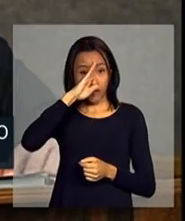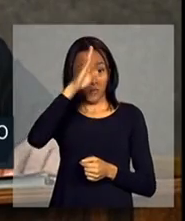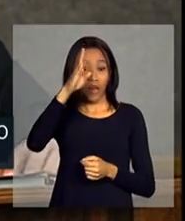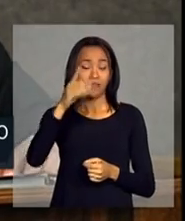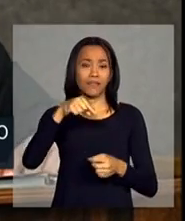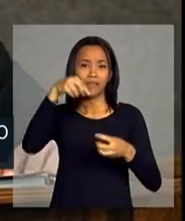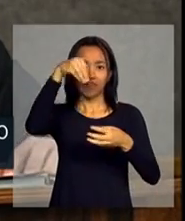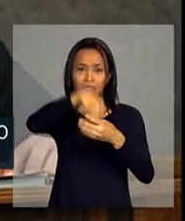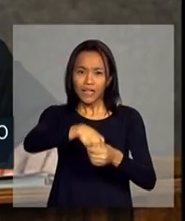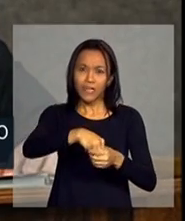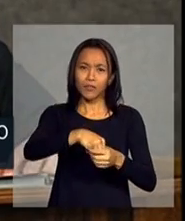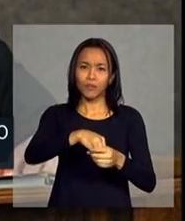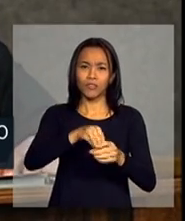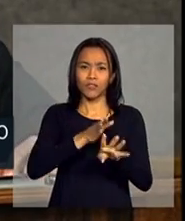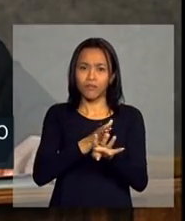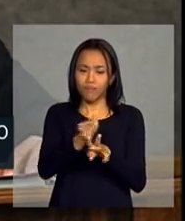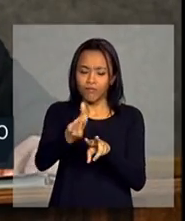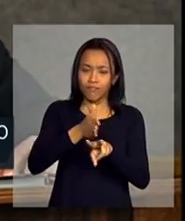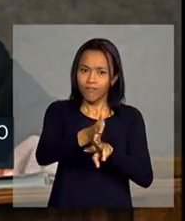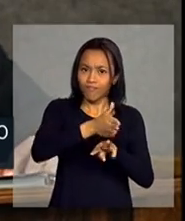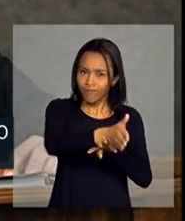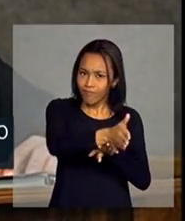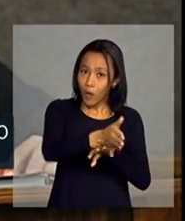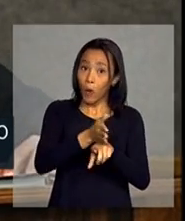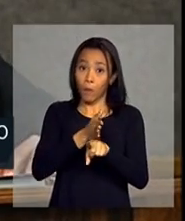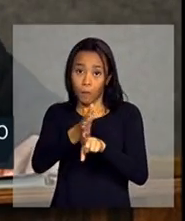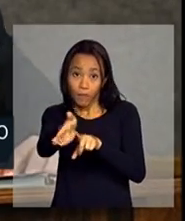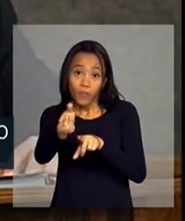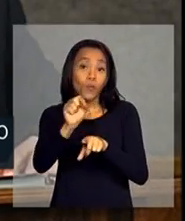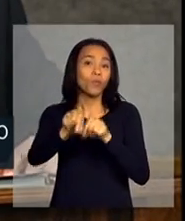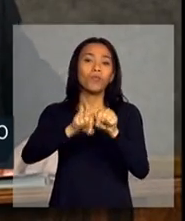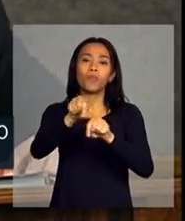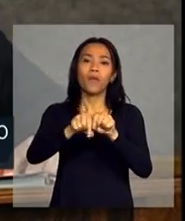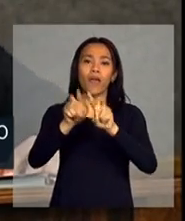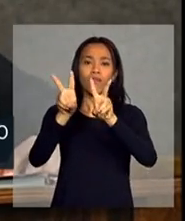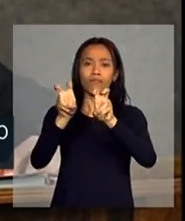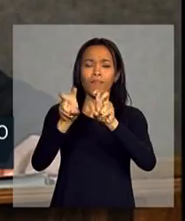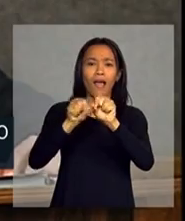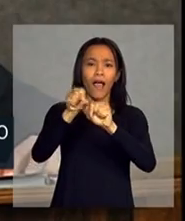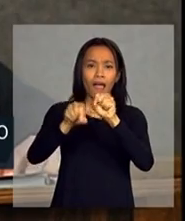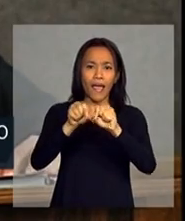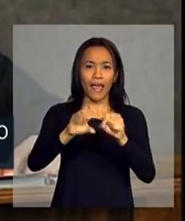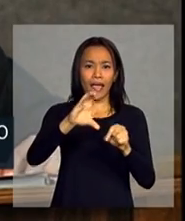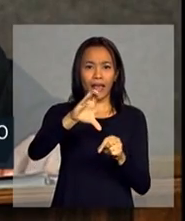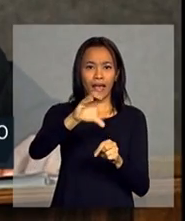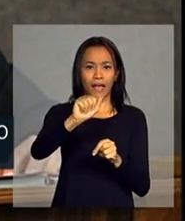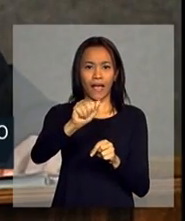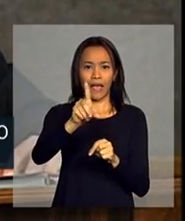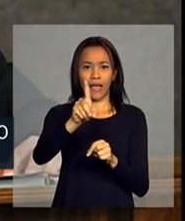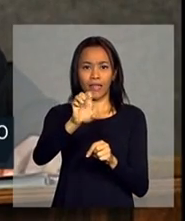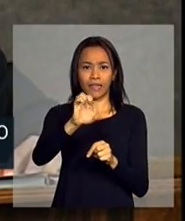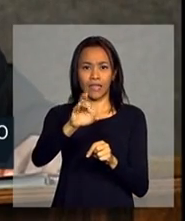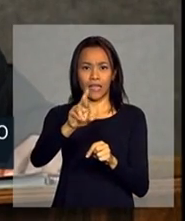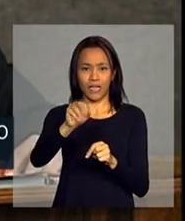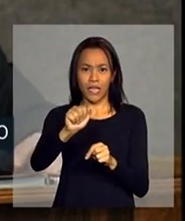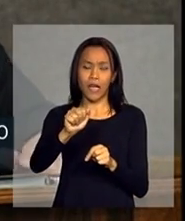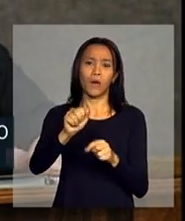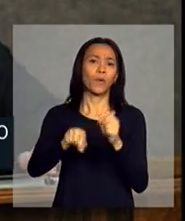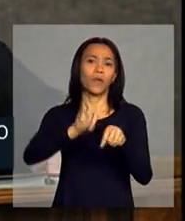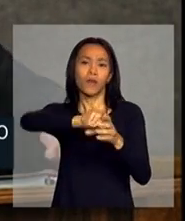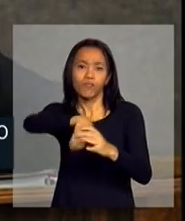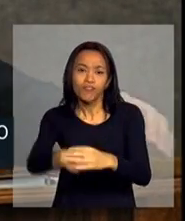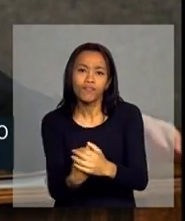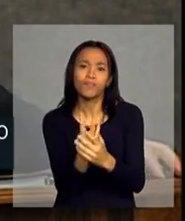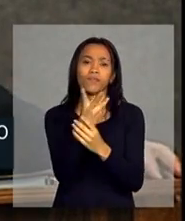prioritários da política industrial. O primeiro é o eixo do adensamento das cadeias produtivas, quer dizer, tem